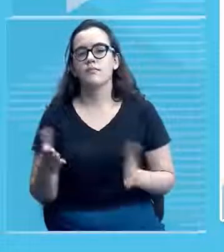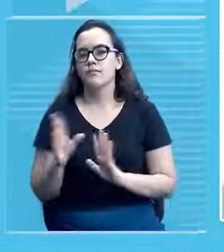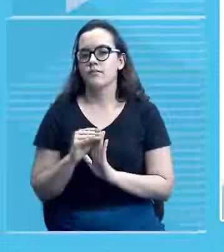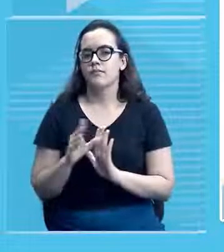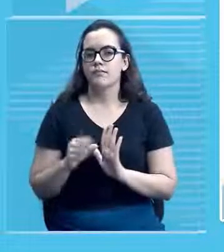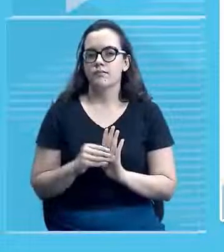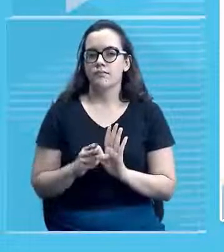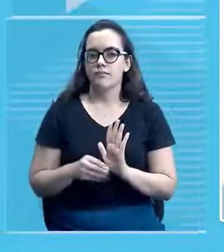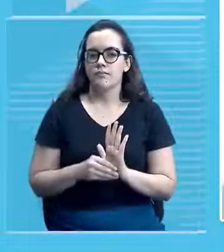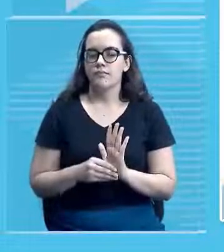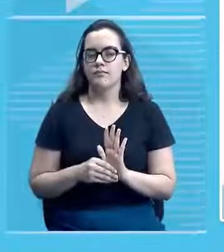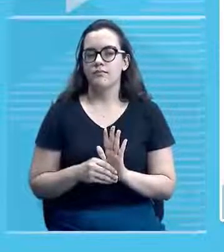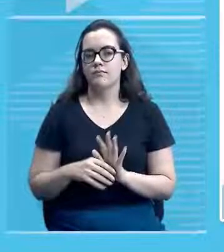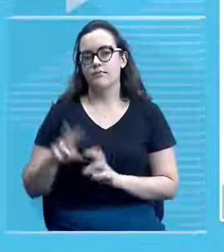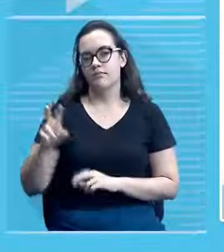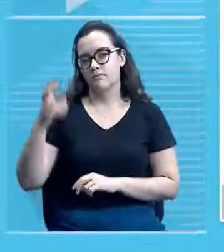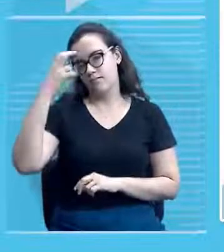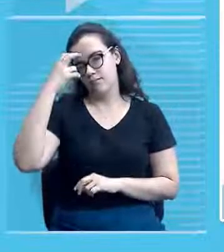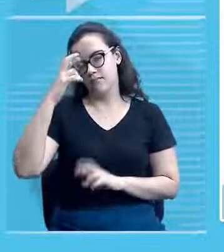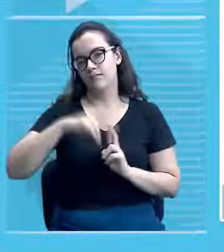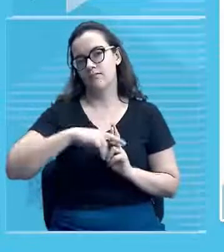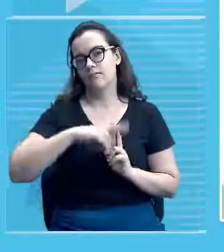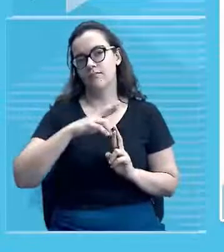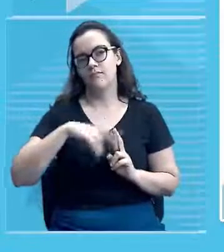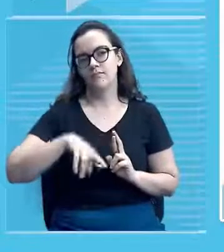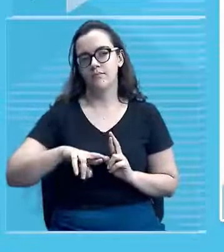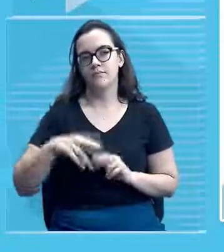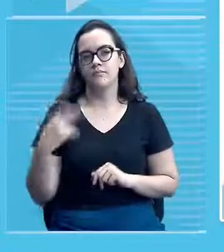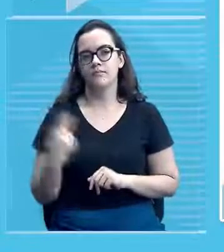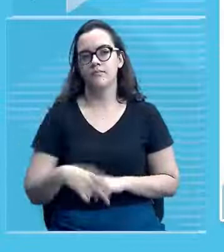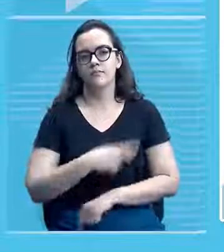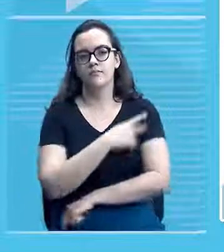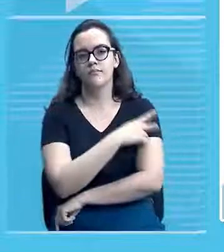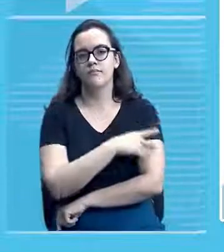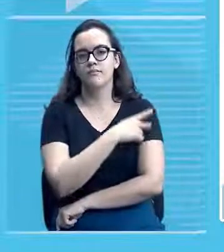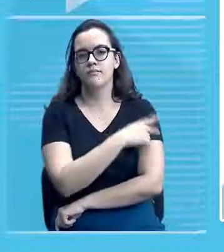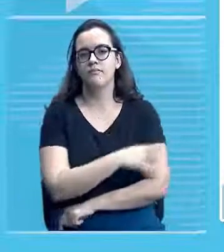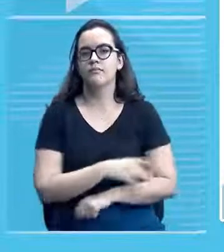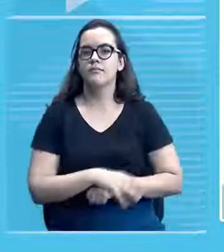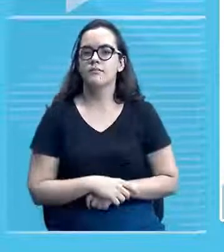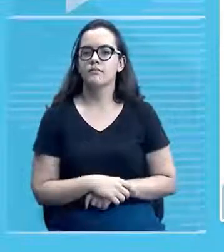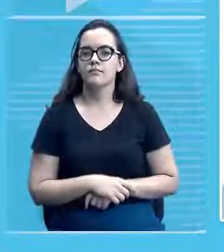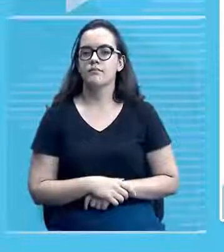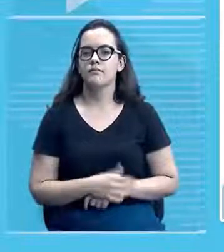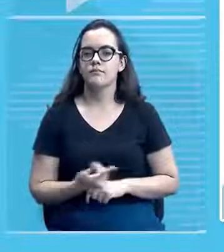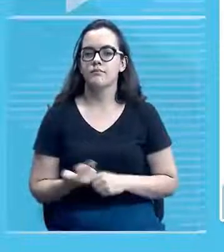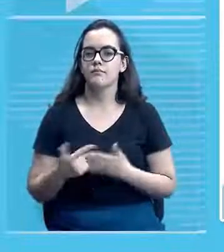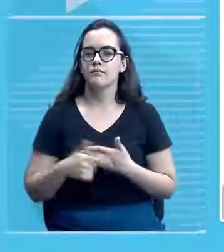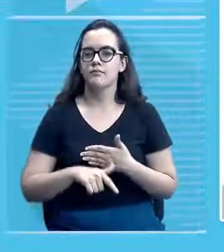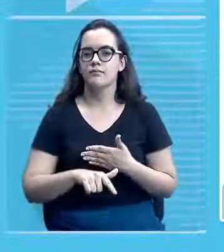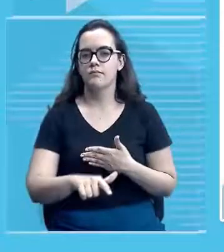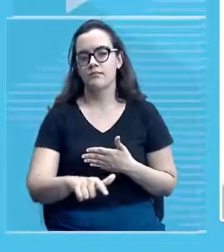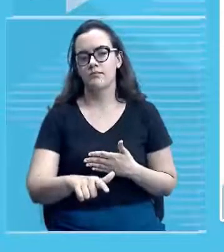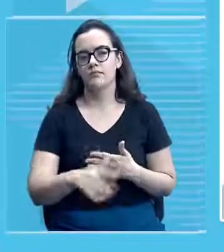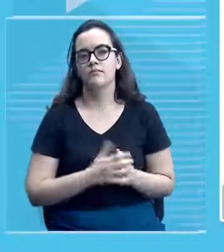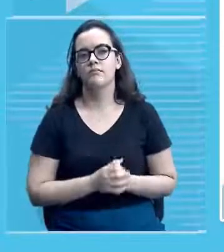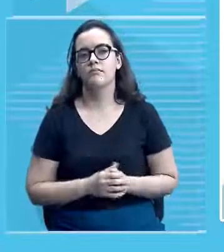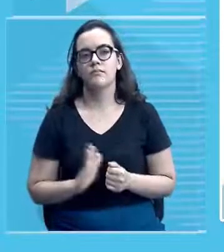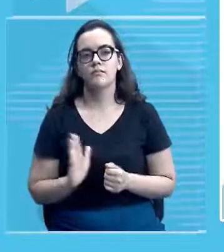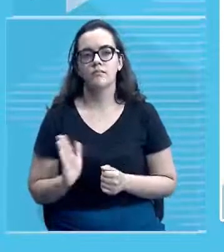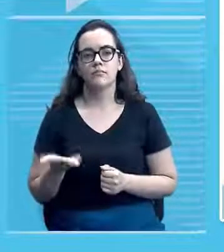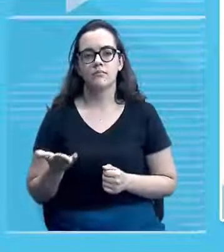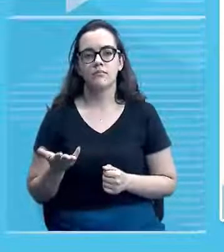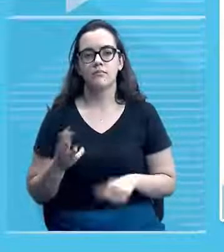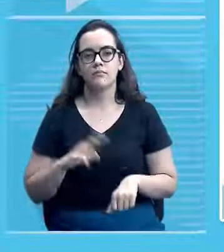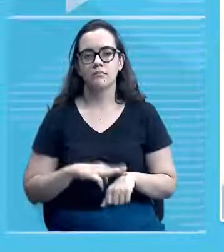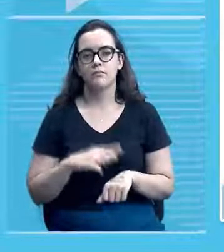cultura e religiosidade, né? Do nosso estado. uma continuação, né? É o nosso terceiro encontro hoje.